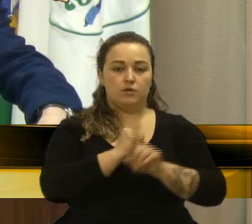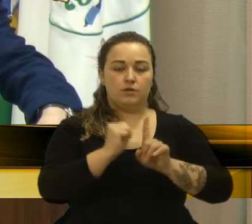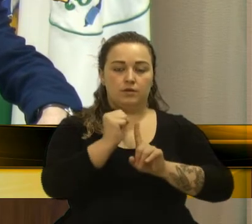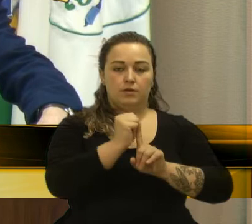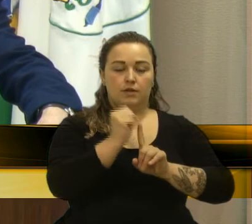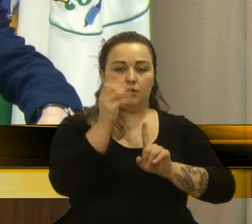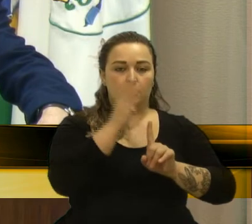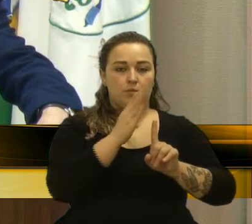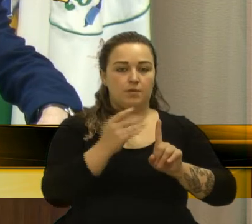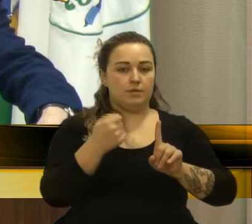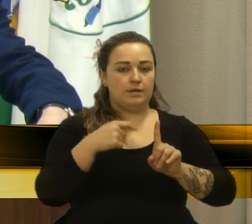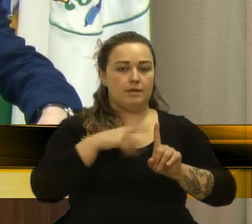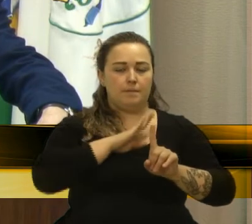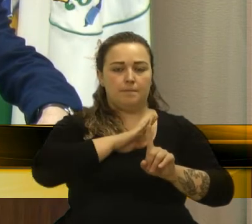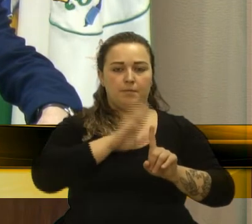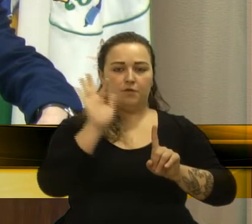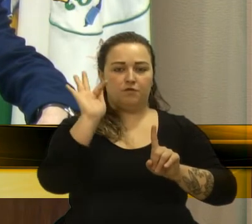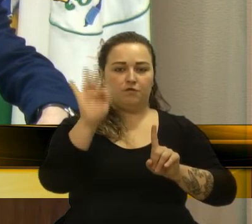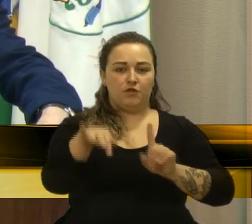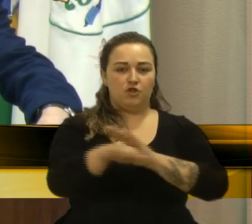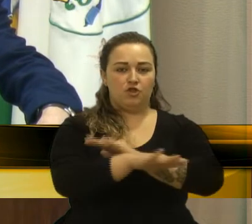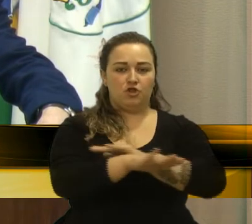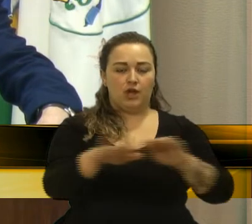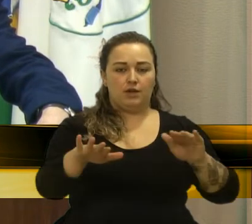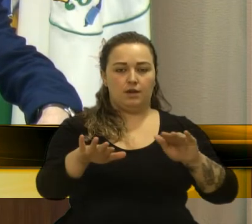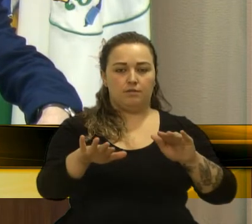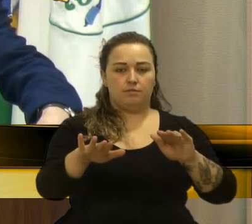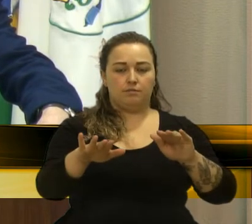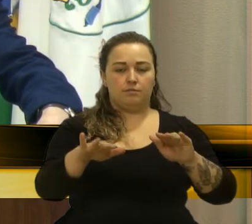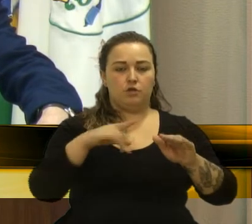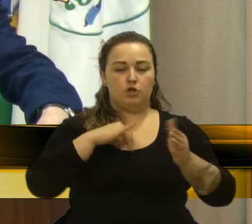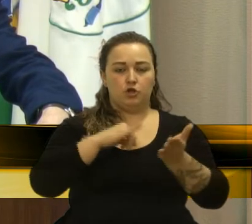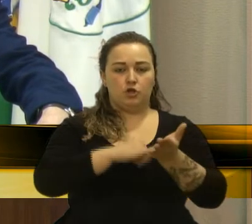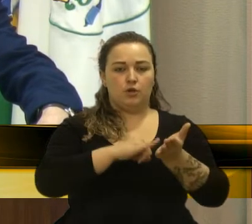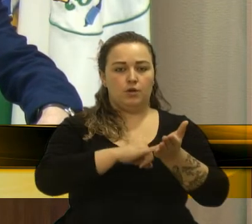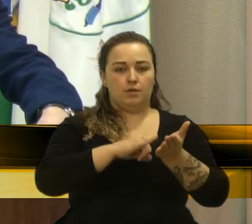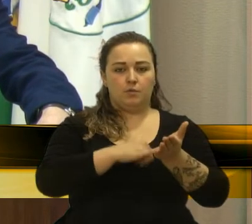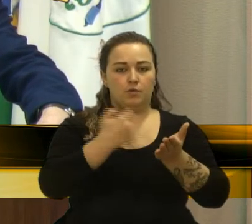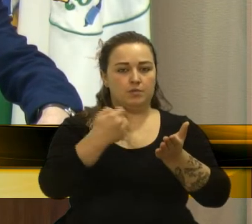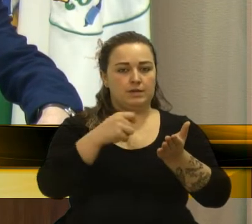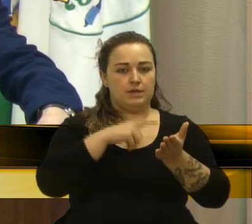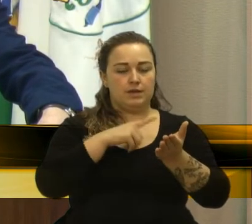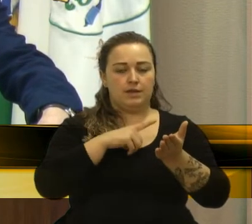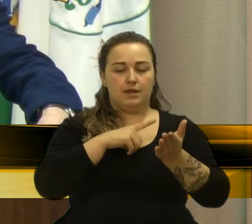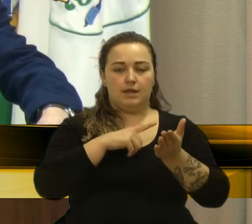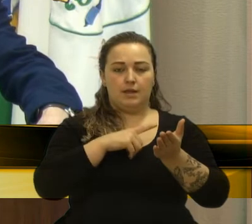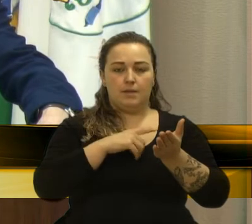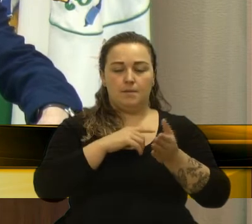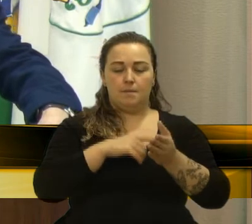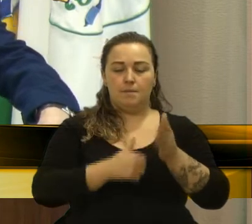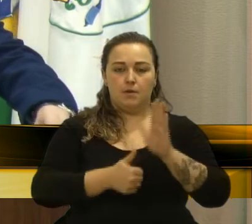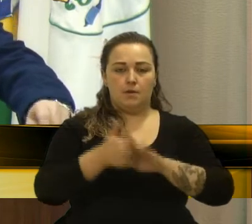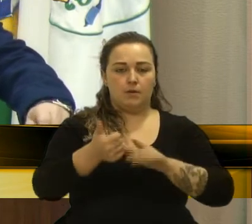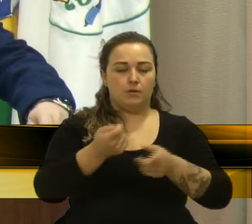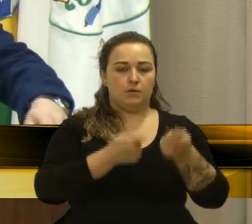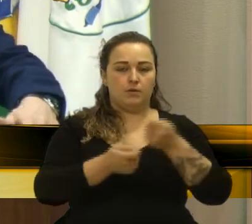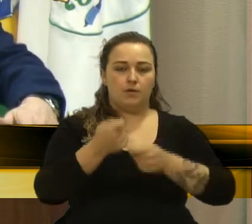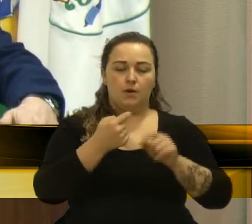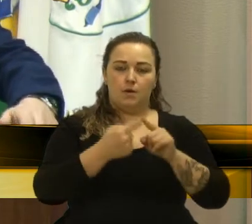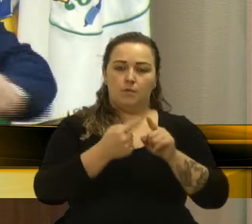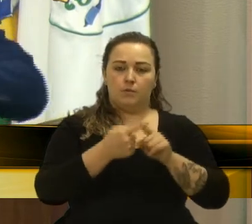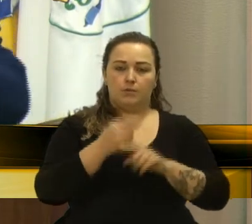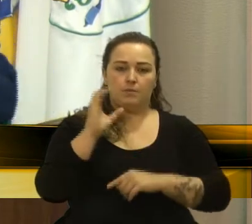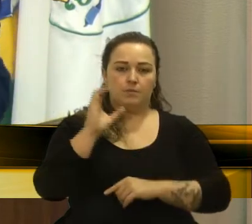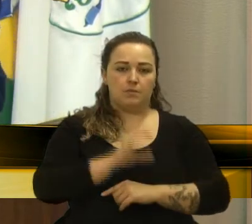criação de imposto. Nós precisamos modernizar a máquina pública, enxugar ela dentro do possível, porque o cidadão não suporta